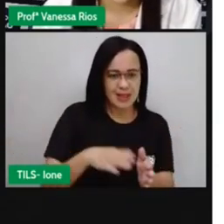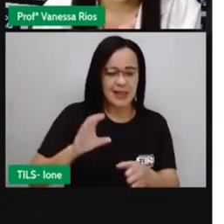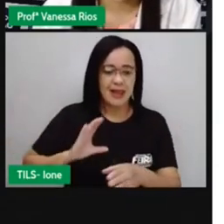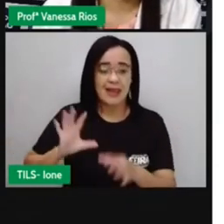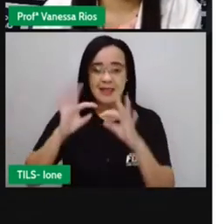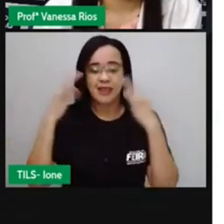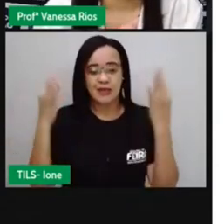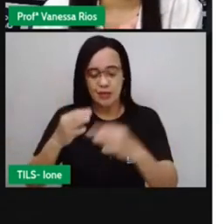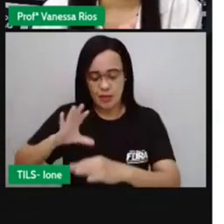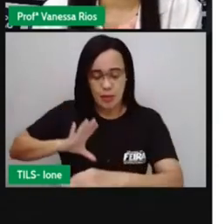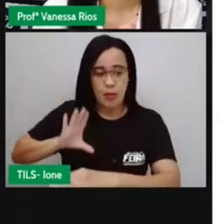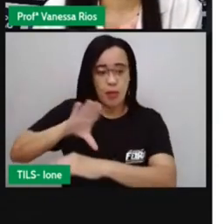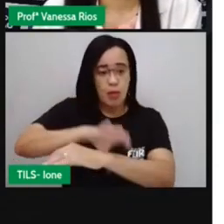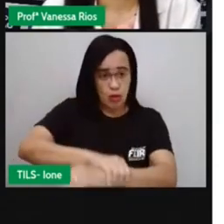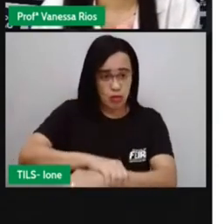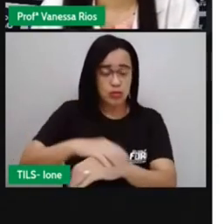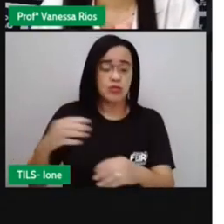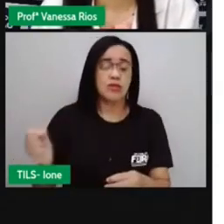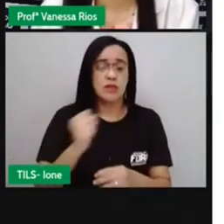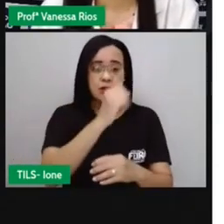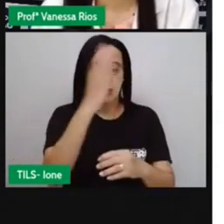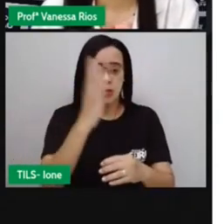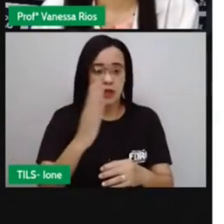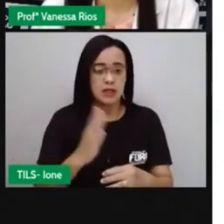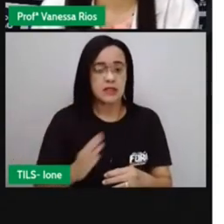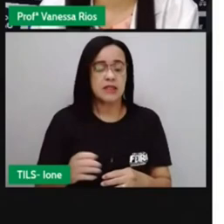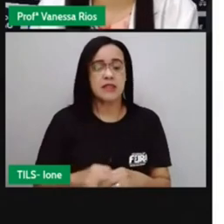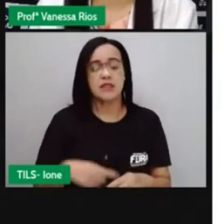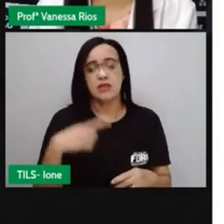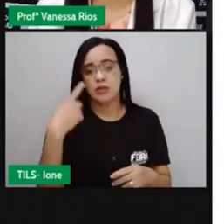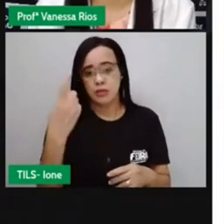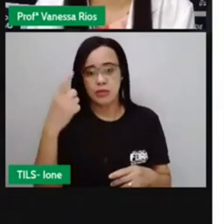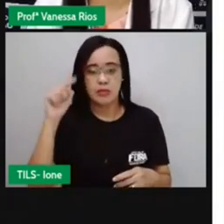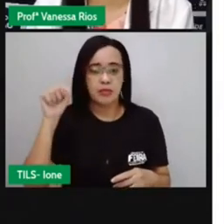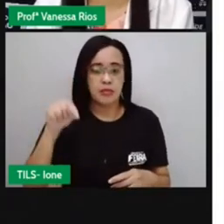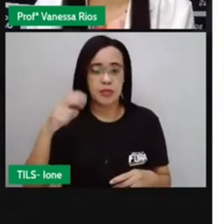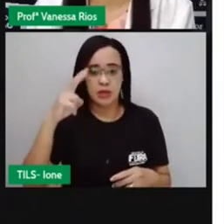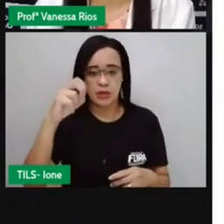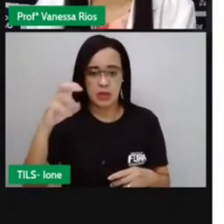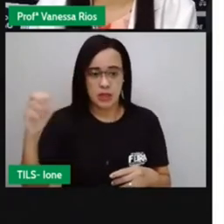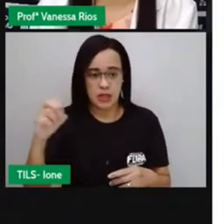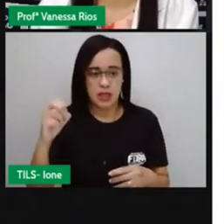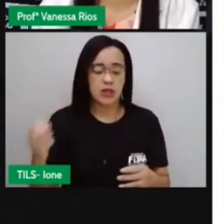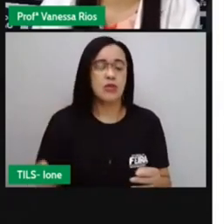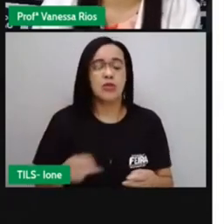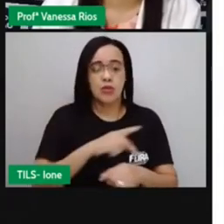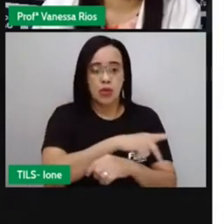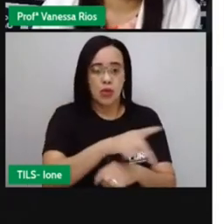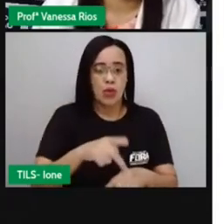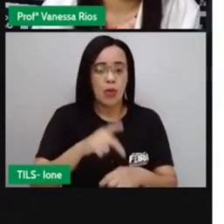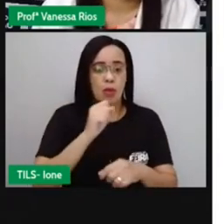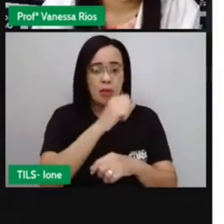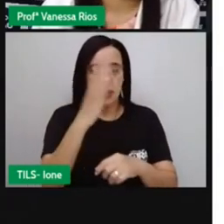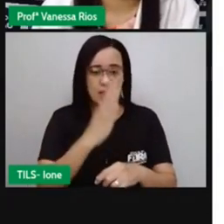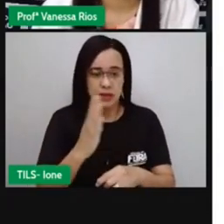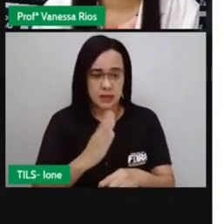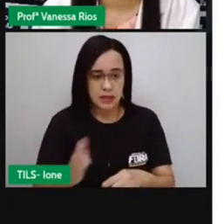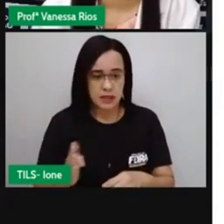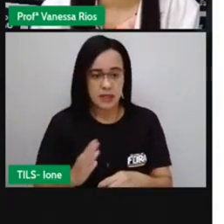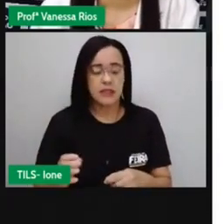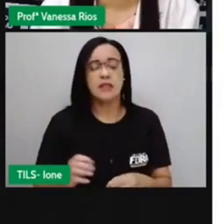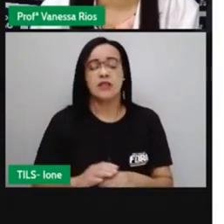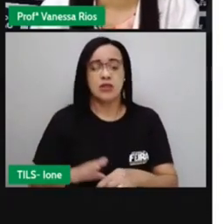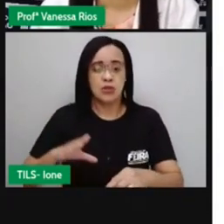ao Brasil em 1500. E aí a sabe que o Brasil passou a ser colônia de Portugal.